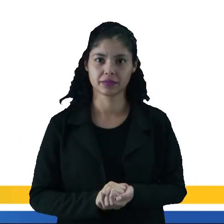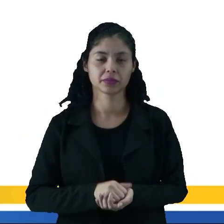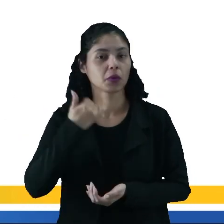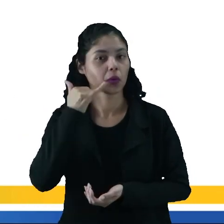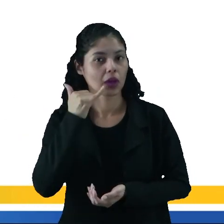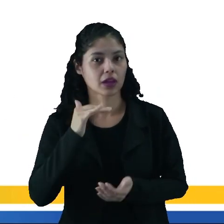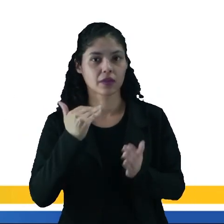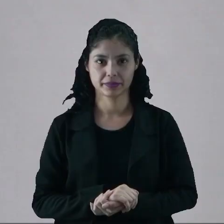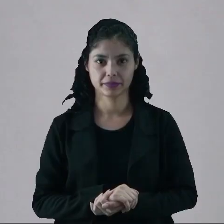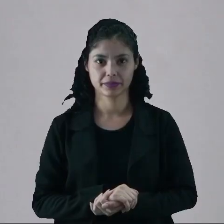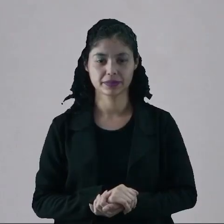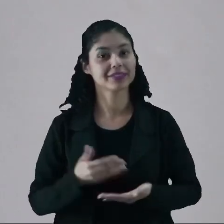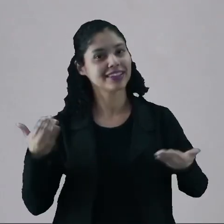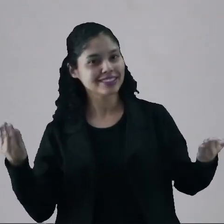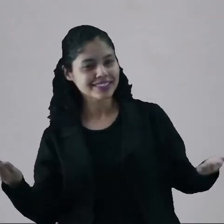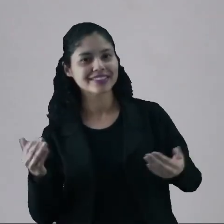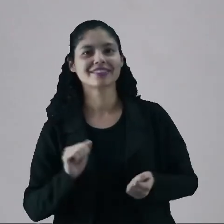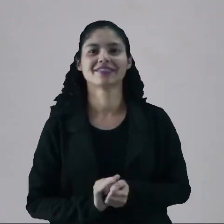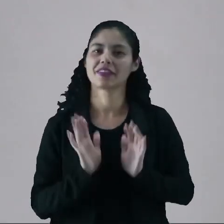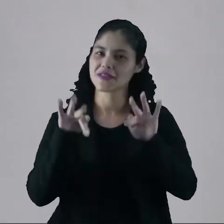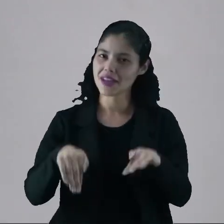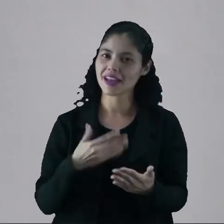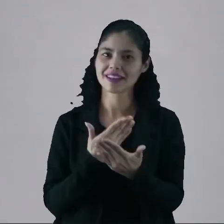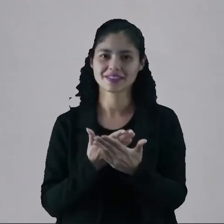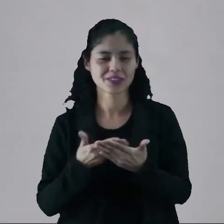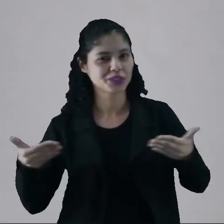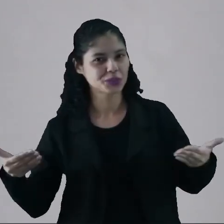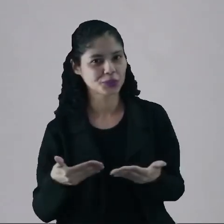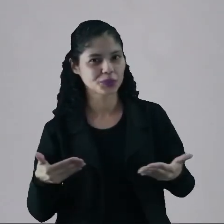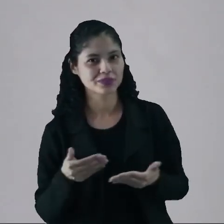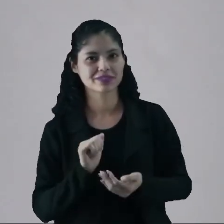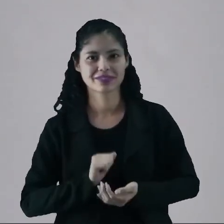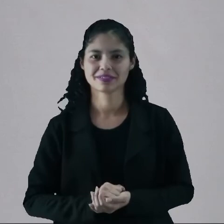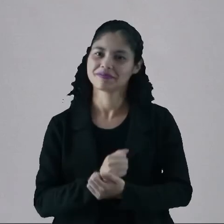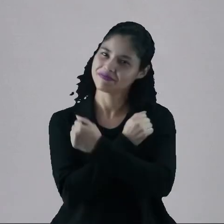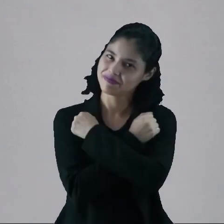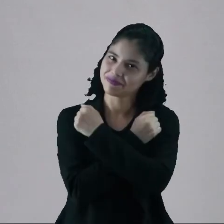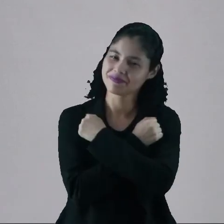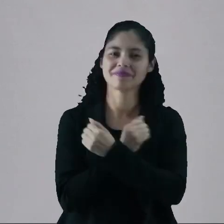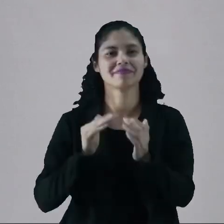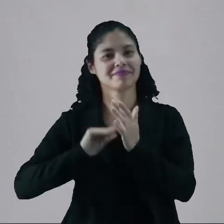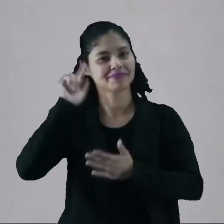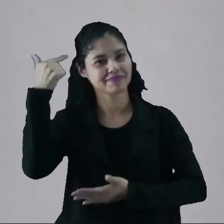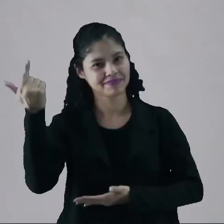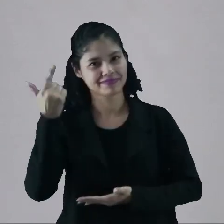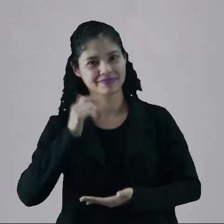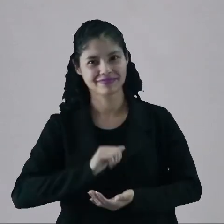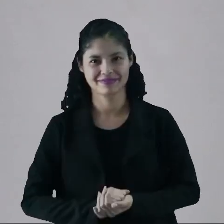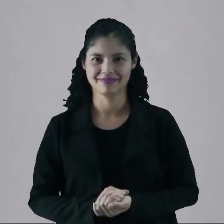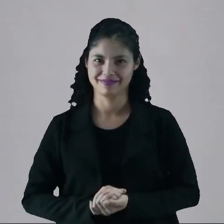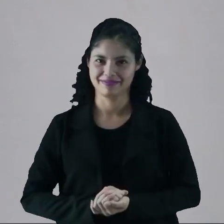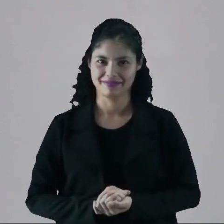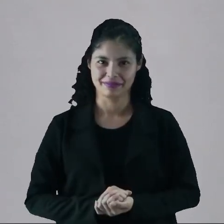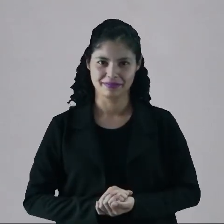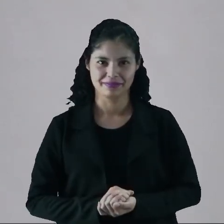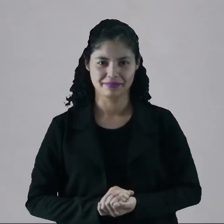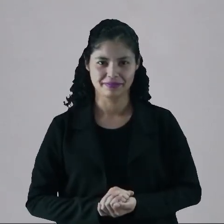telefone que está aí embaixo. Com isso encerramos nossa aula de hoje. Um abraço e até a próxima!